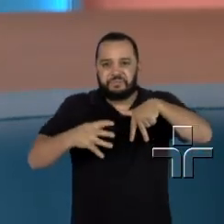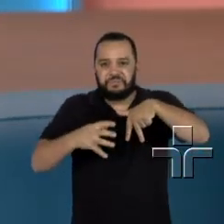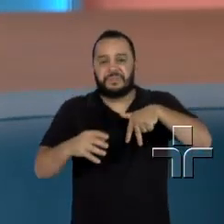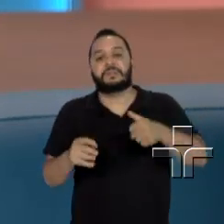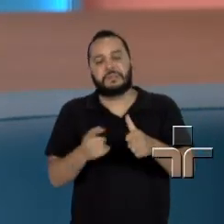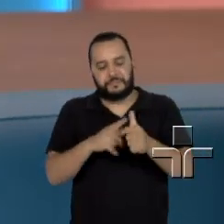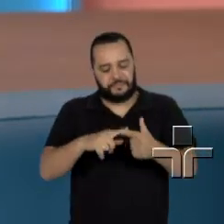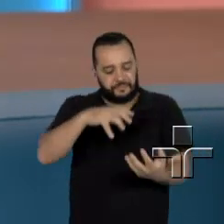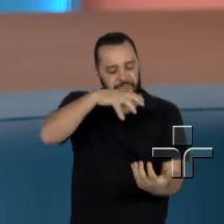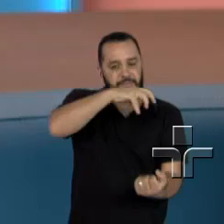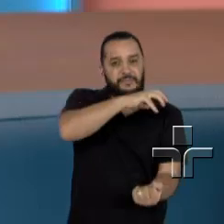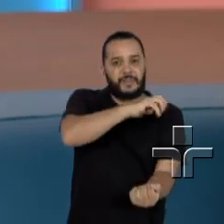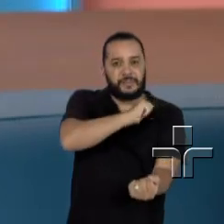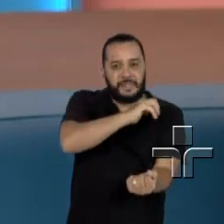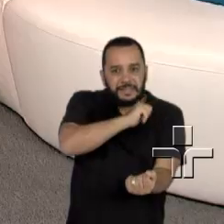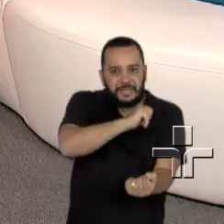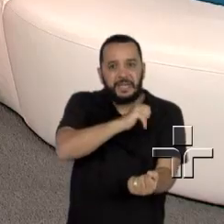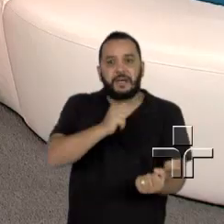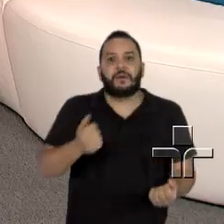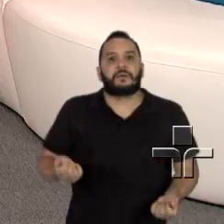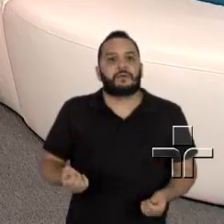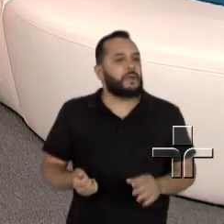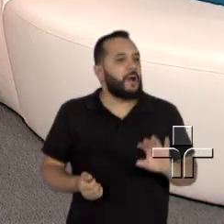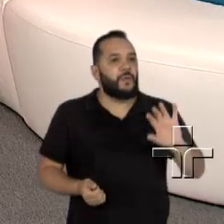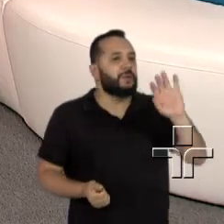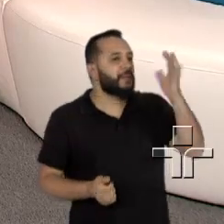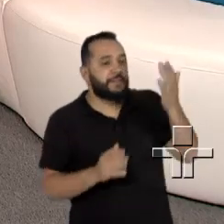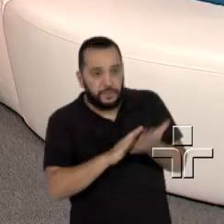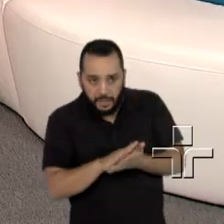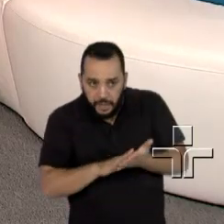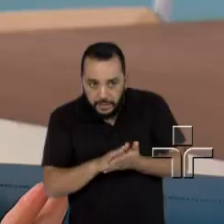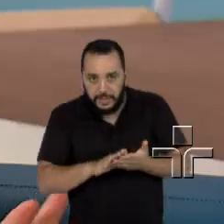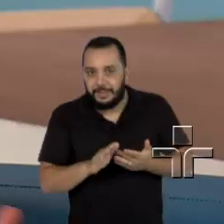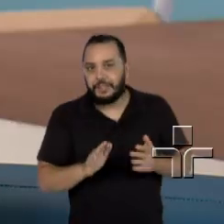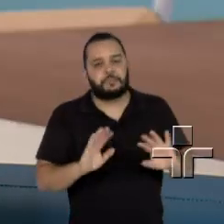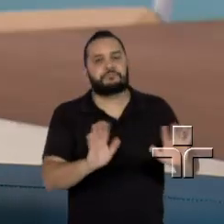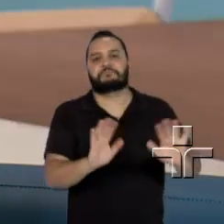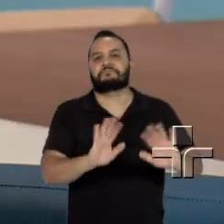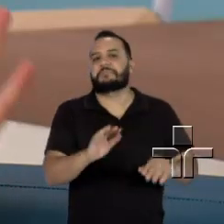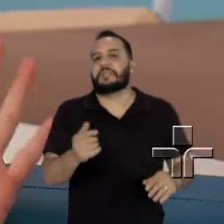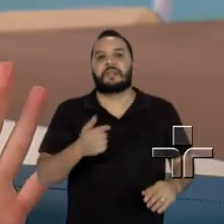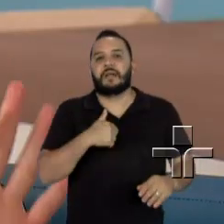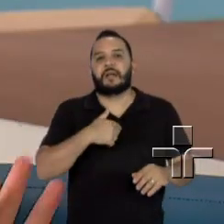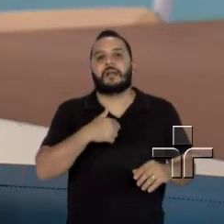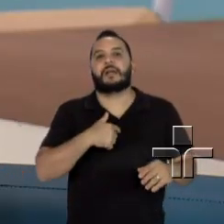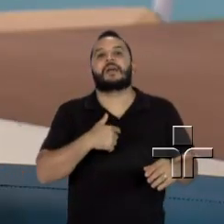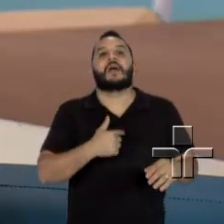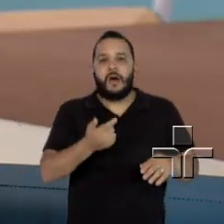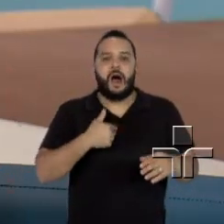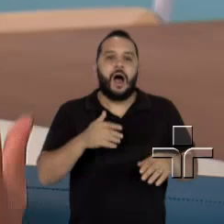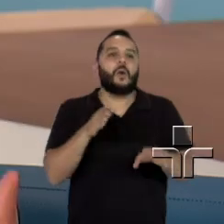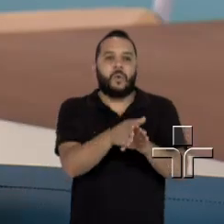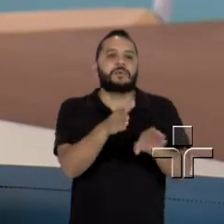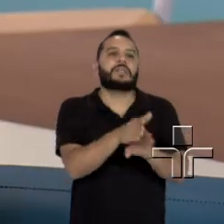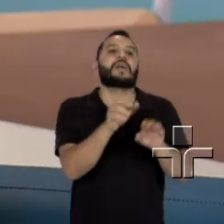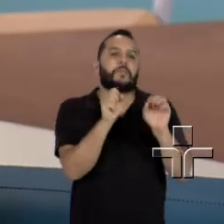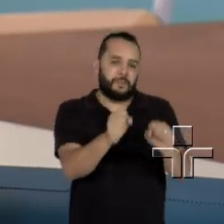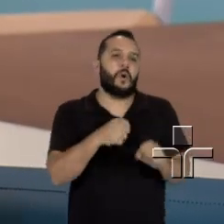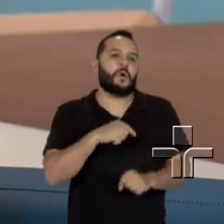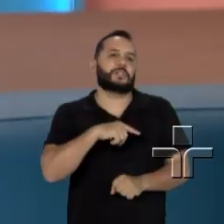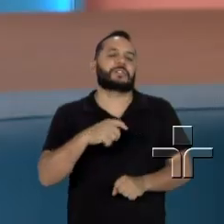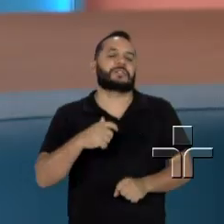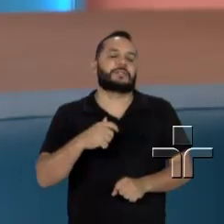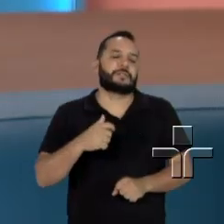alta, de outras patologias. Não, eu sou muito a favor da gravidez depois de 50, não quero assustar ninguém, eu acho que a medicina tem que